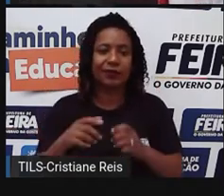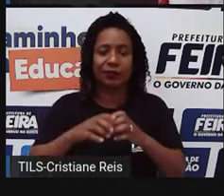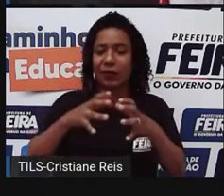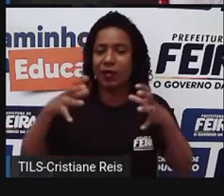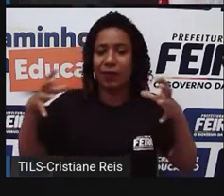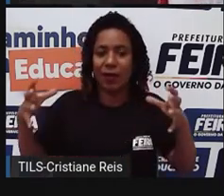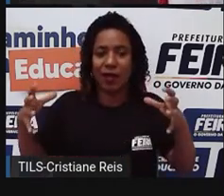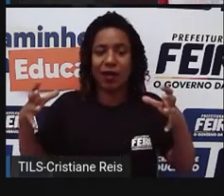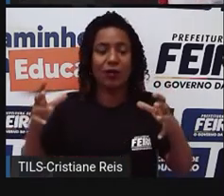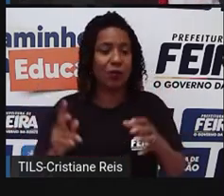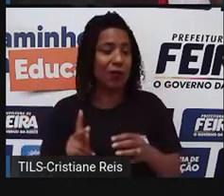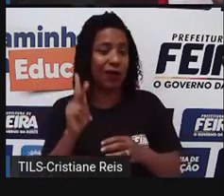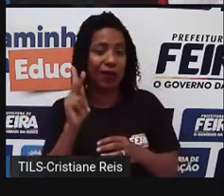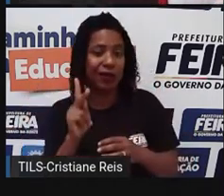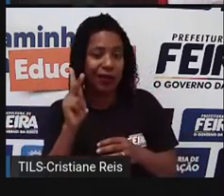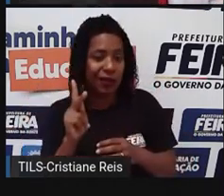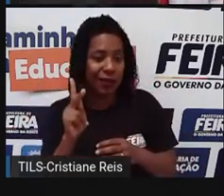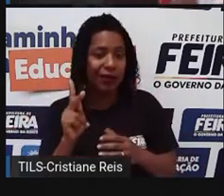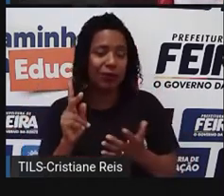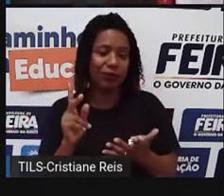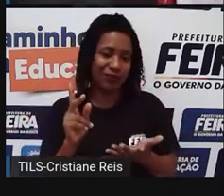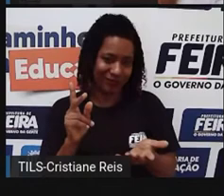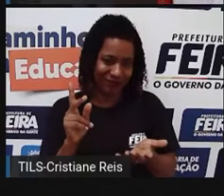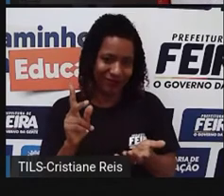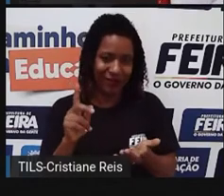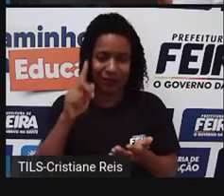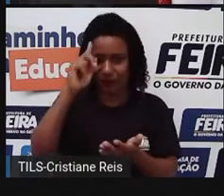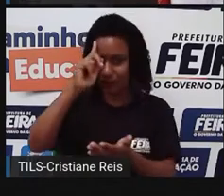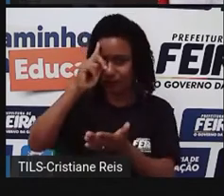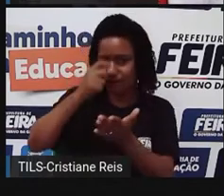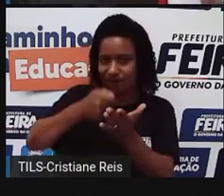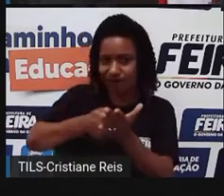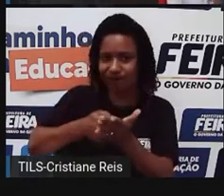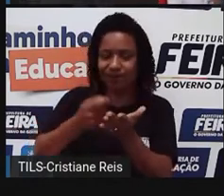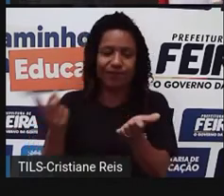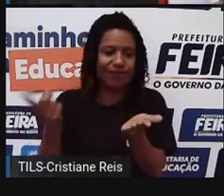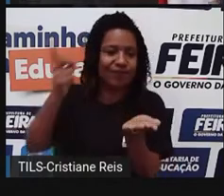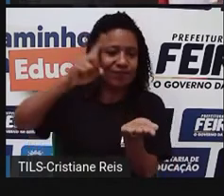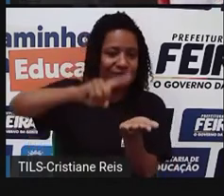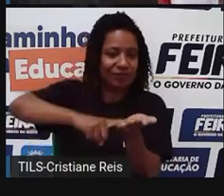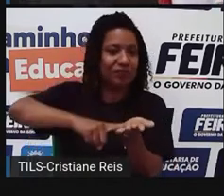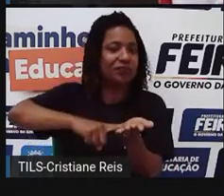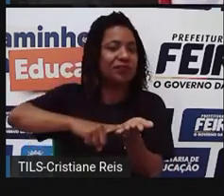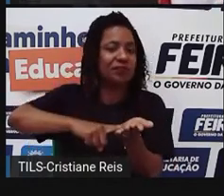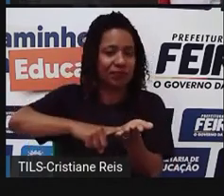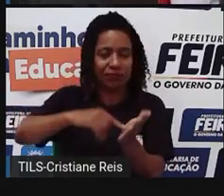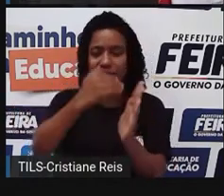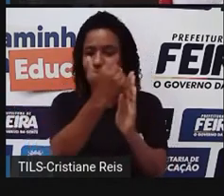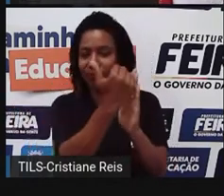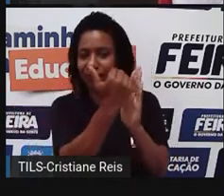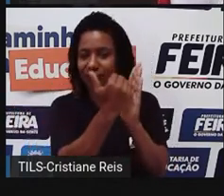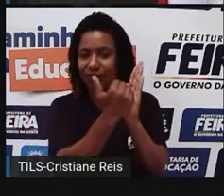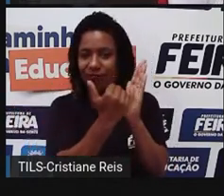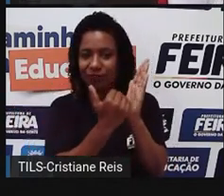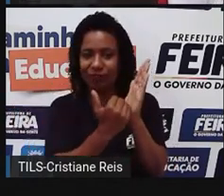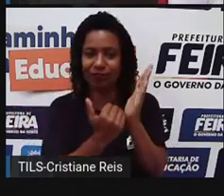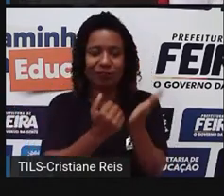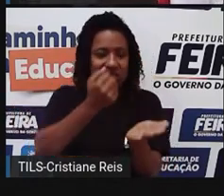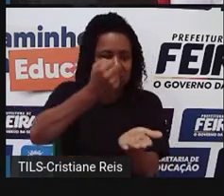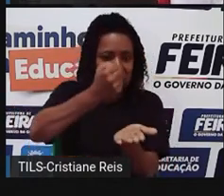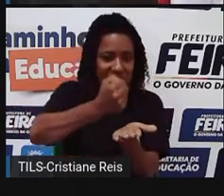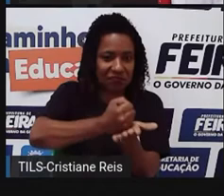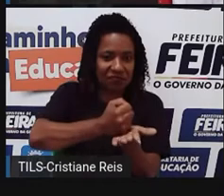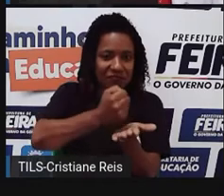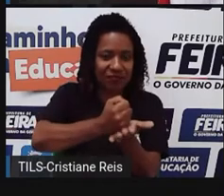tantos quilos, tudo isso está ali relacionado, já vem bonitinho, todo arrumadinho,